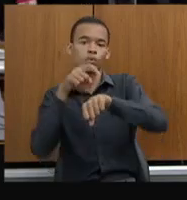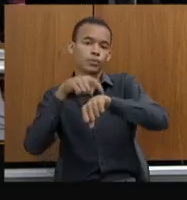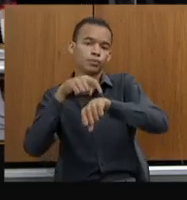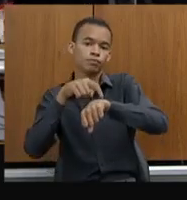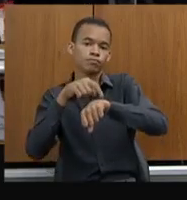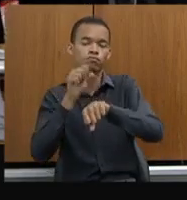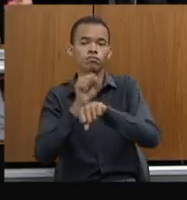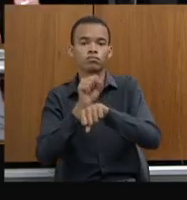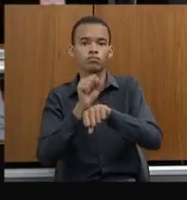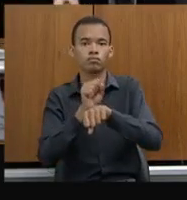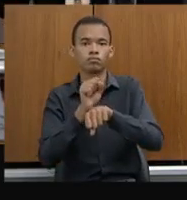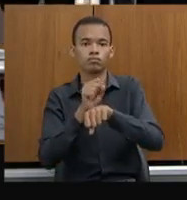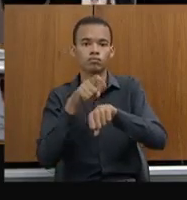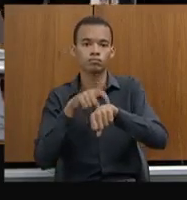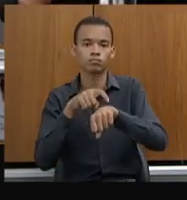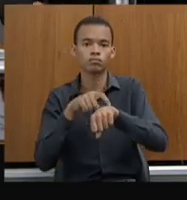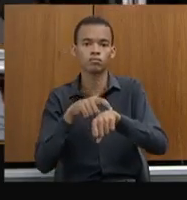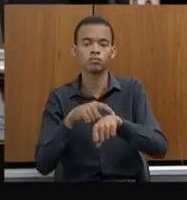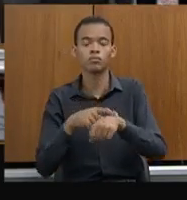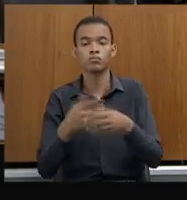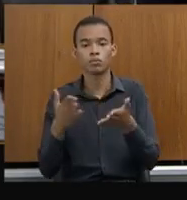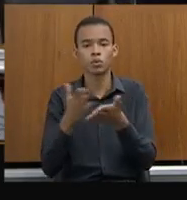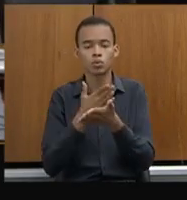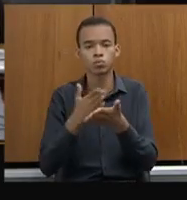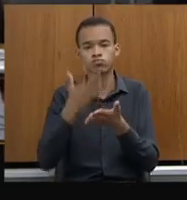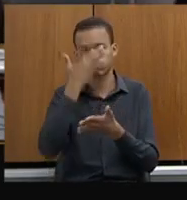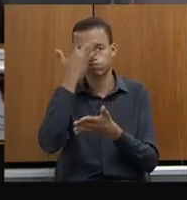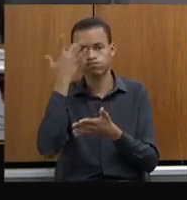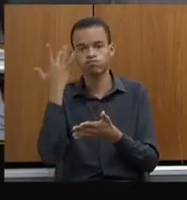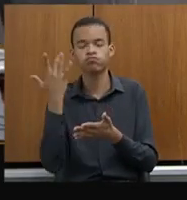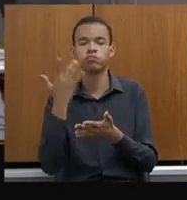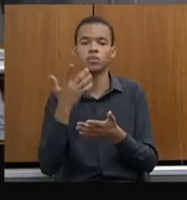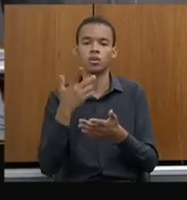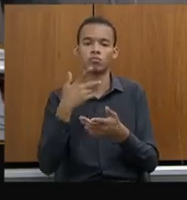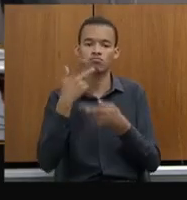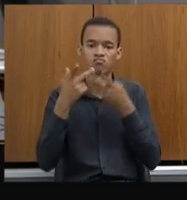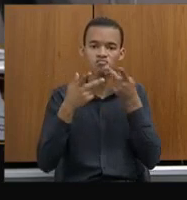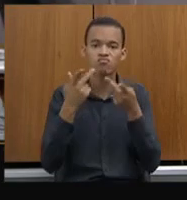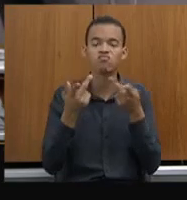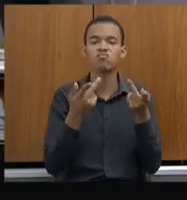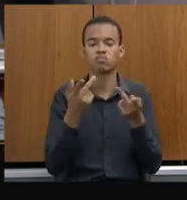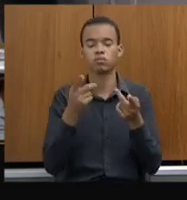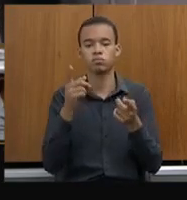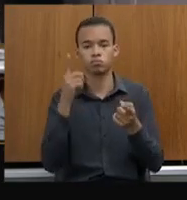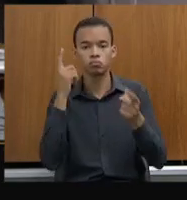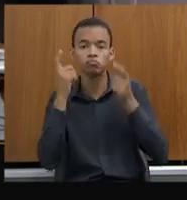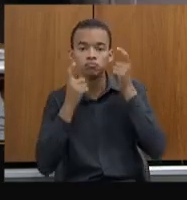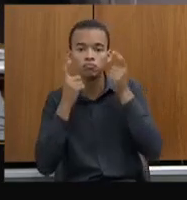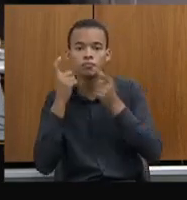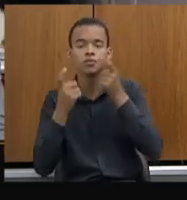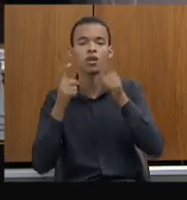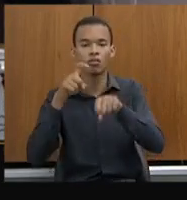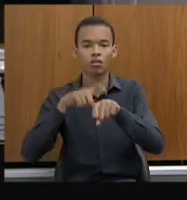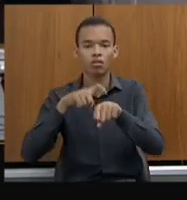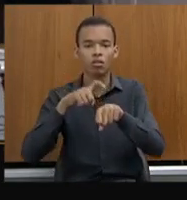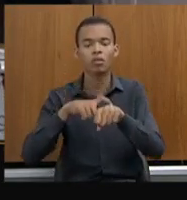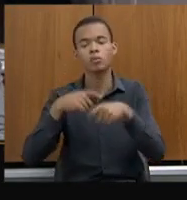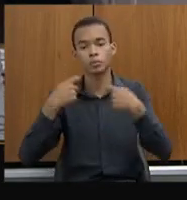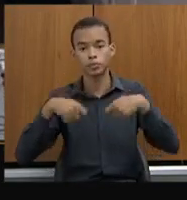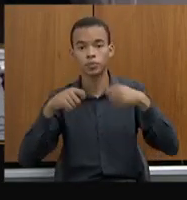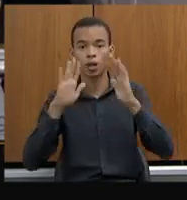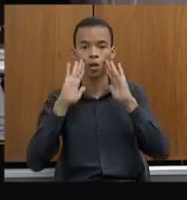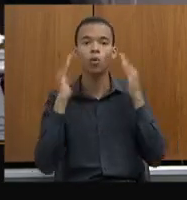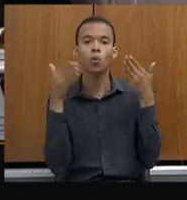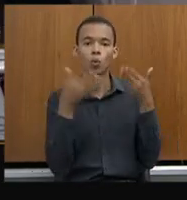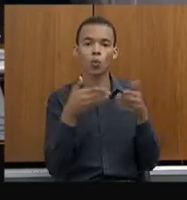colocado por diversos servidores, por colegas também, todos nós estamos preocupados, nós precisamos cuidar desse tempo